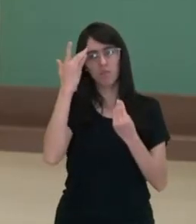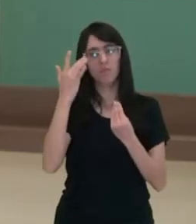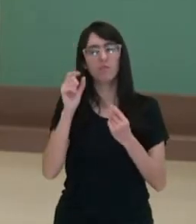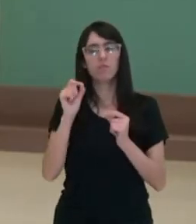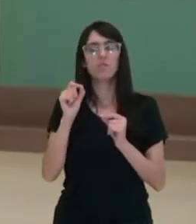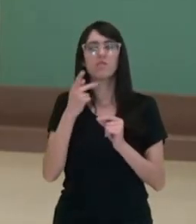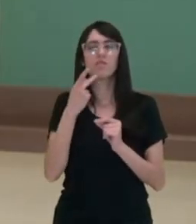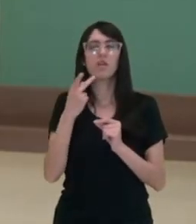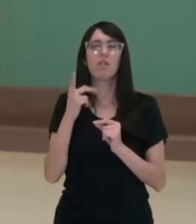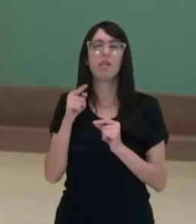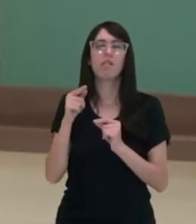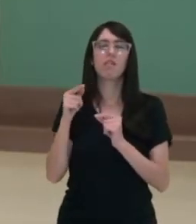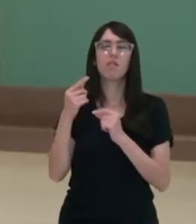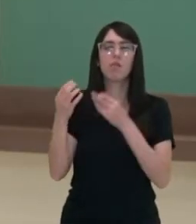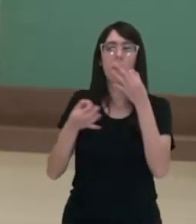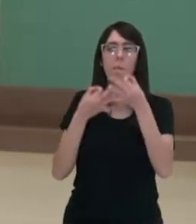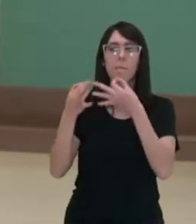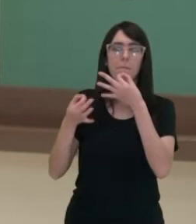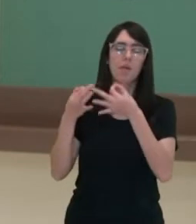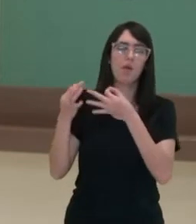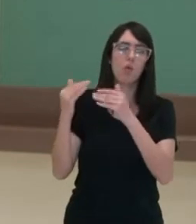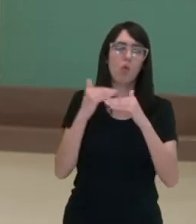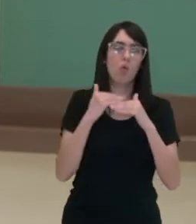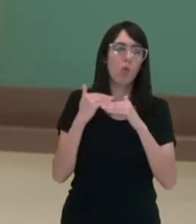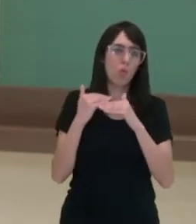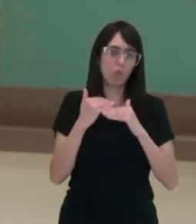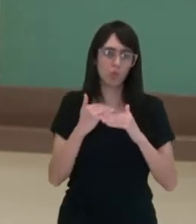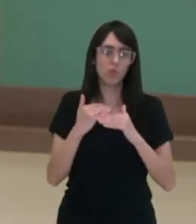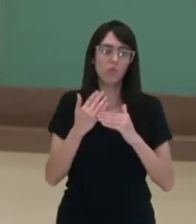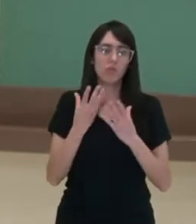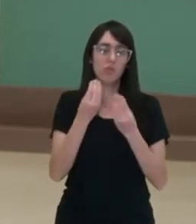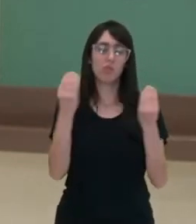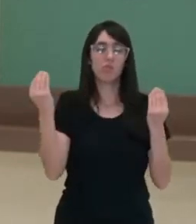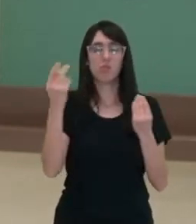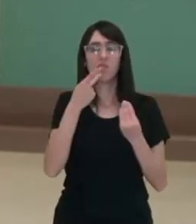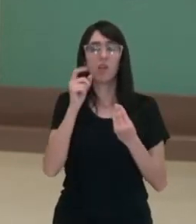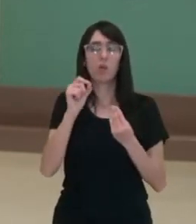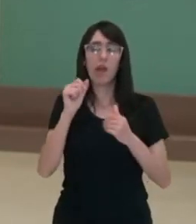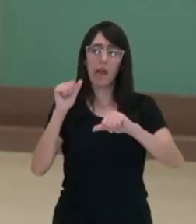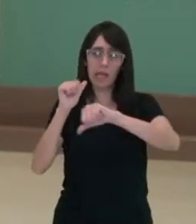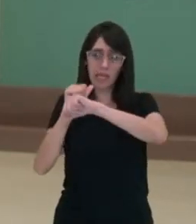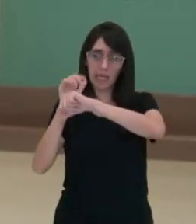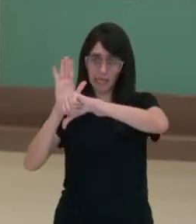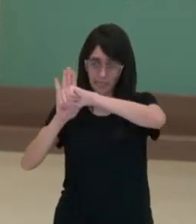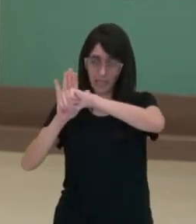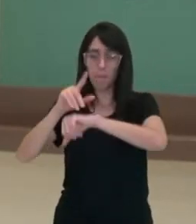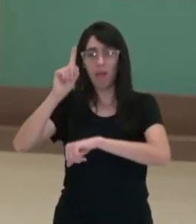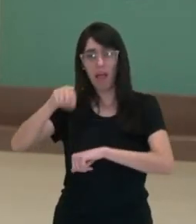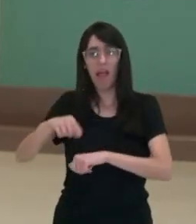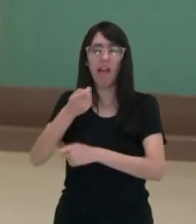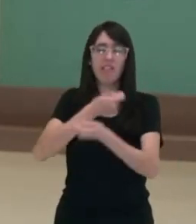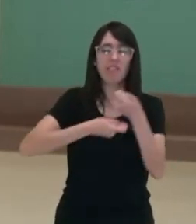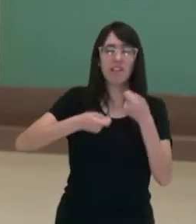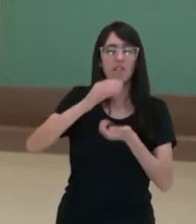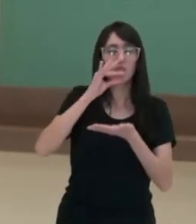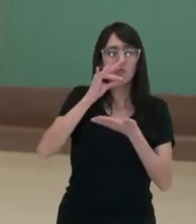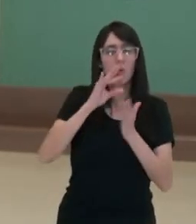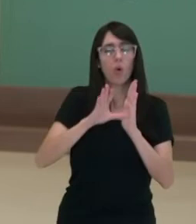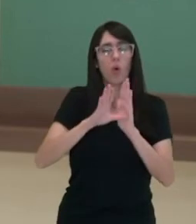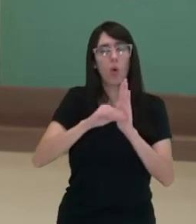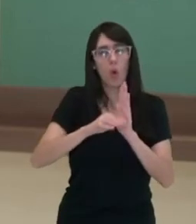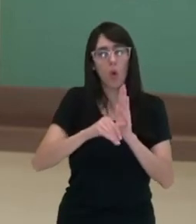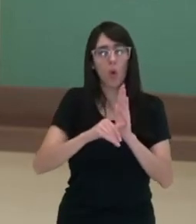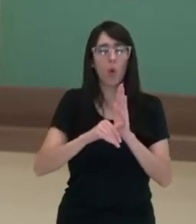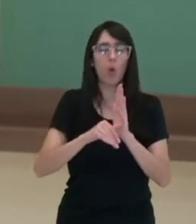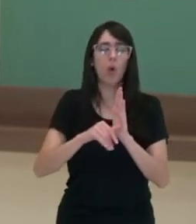que crimes seriam apenas esses tipos, tráfico, roubo, enfim, esses crimes cometidos